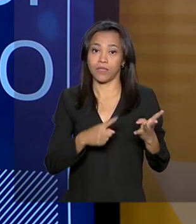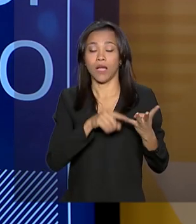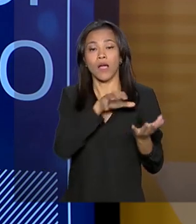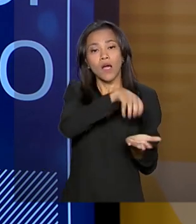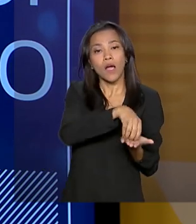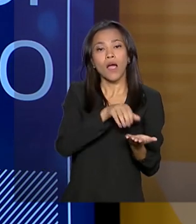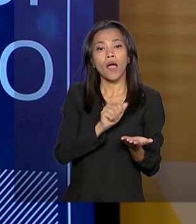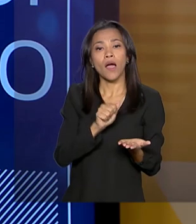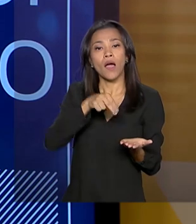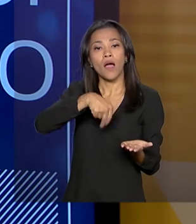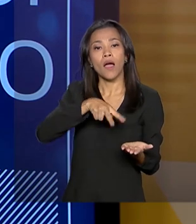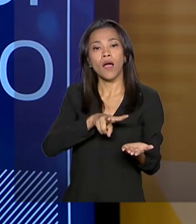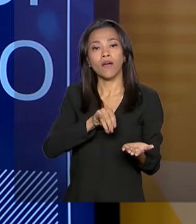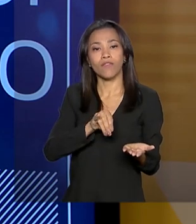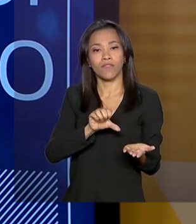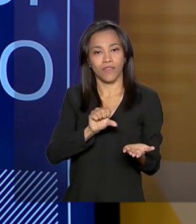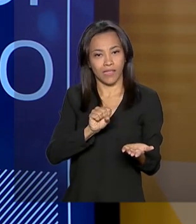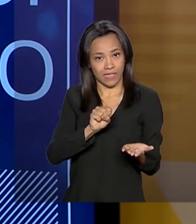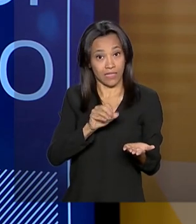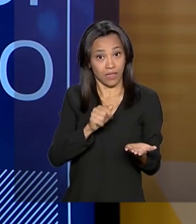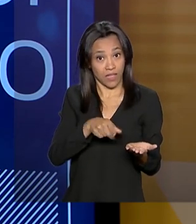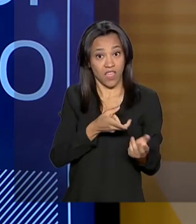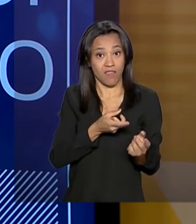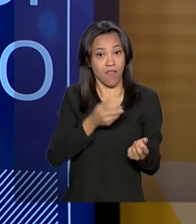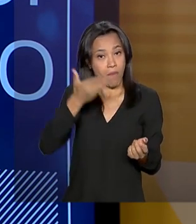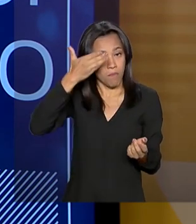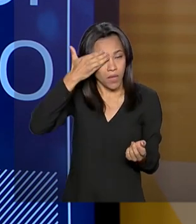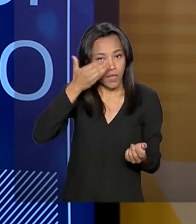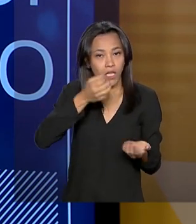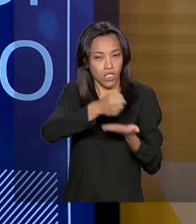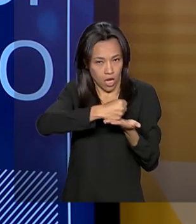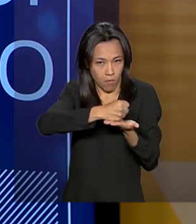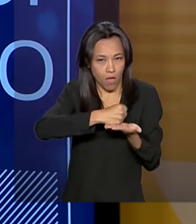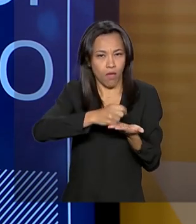Anvisa, que tem muito problema de pirataria de remédio, grave, inclusive,